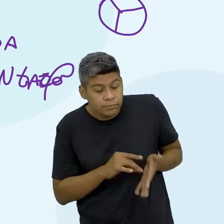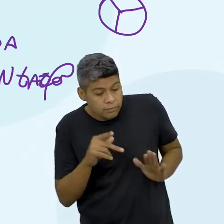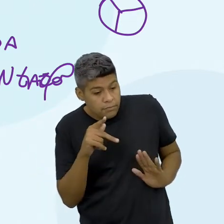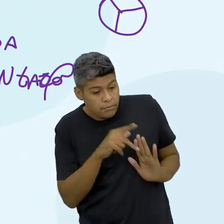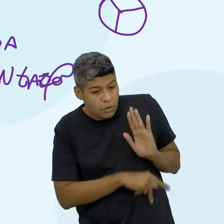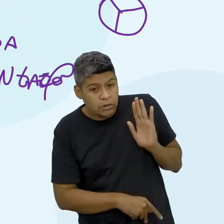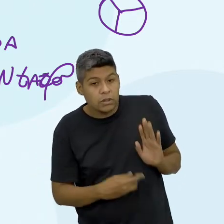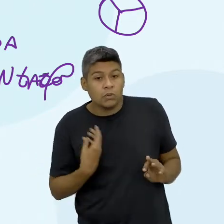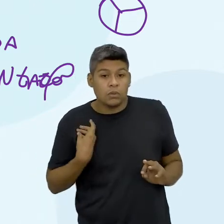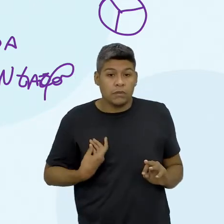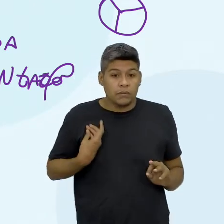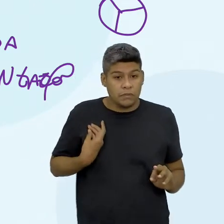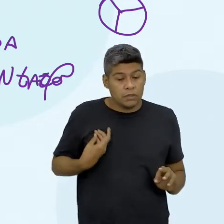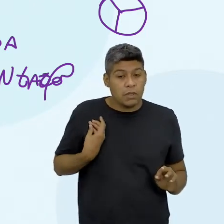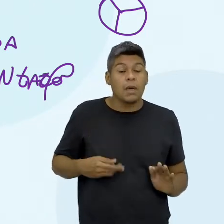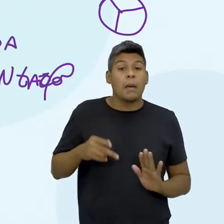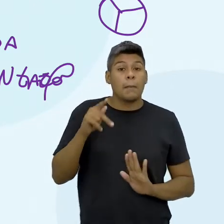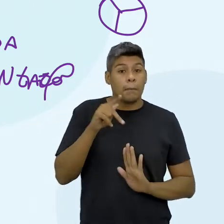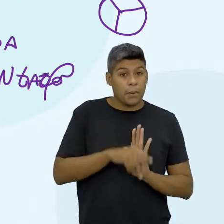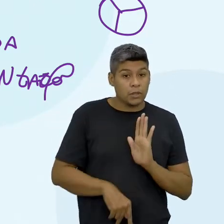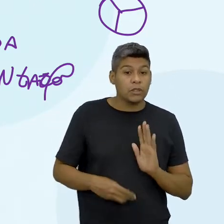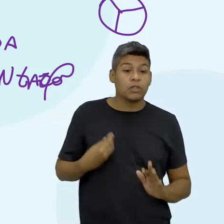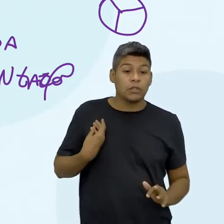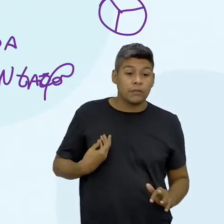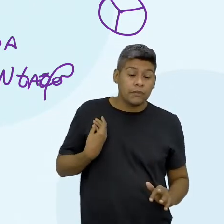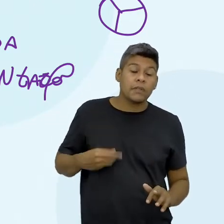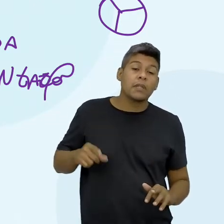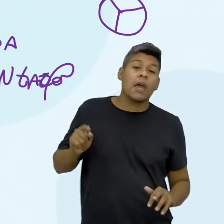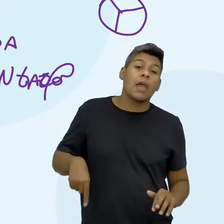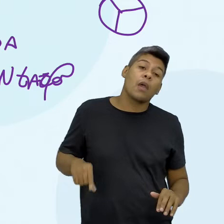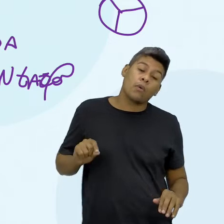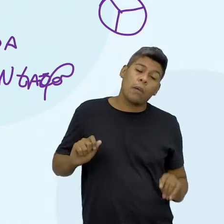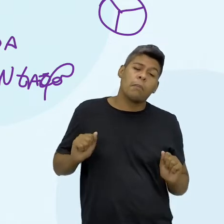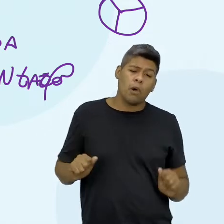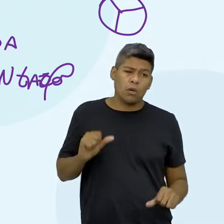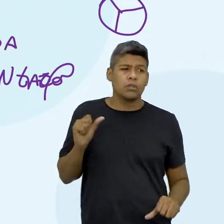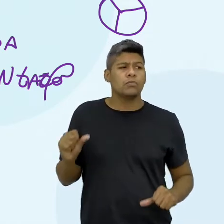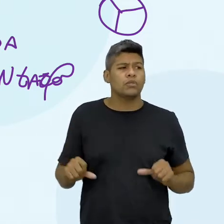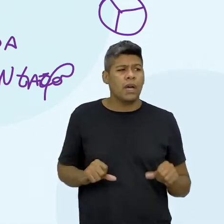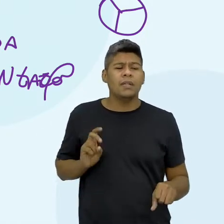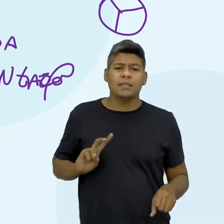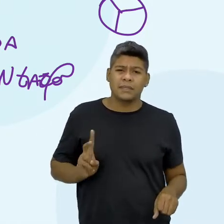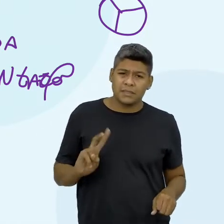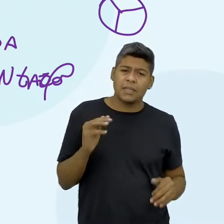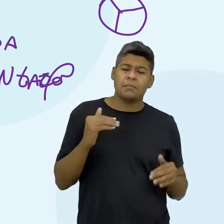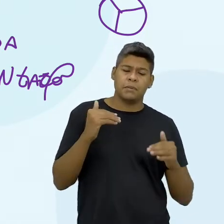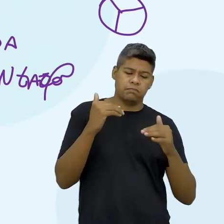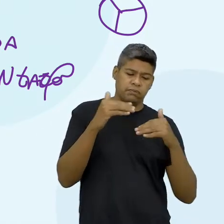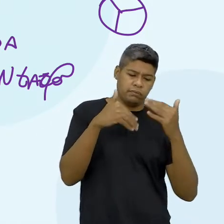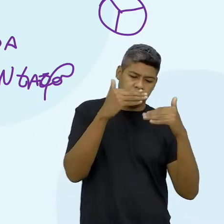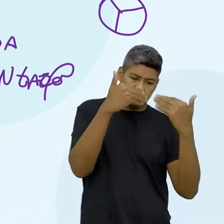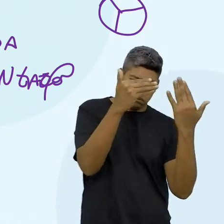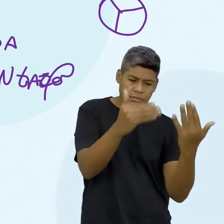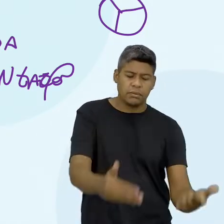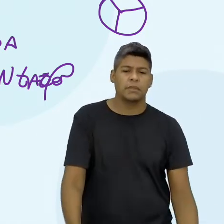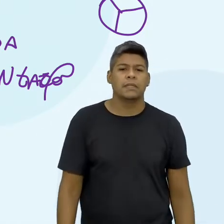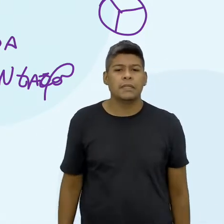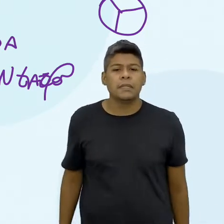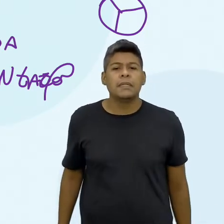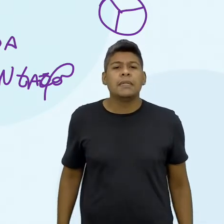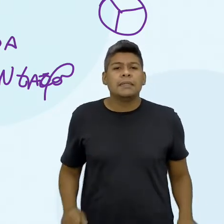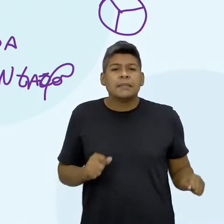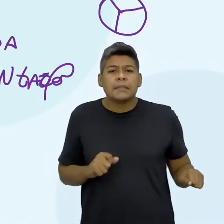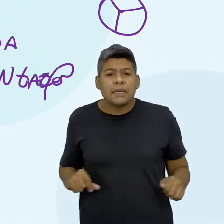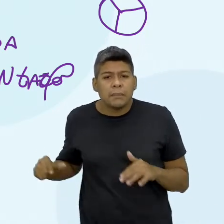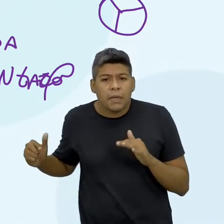de vida, lembrando que esse projeto de vida ele é, pode mudar, ele tá sempre no processo, nas semanas